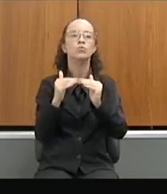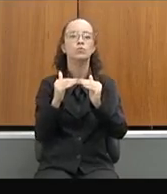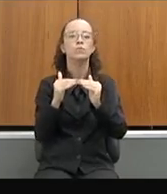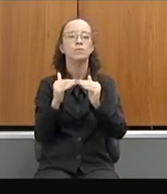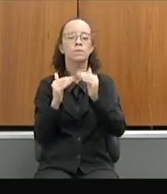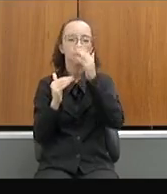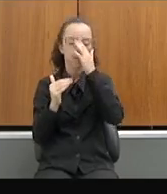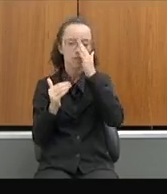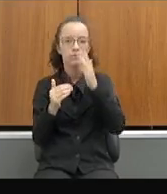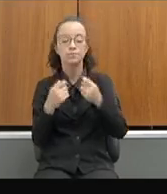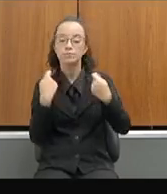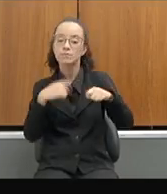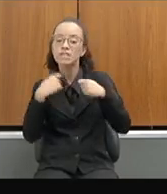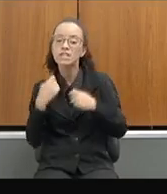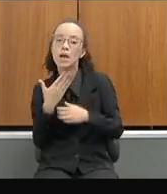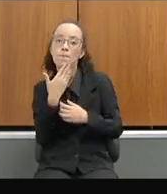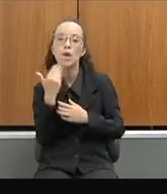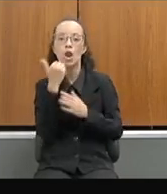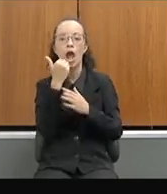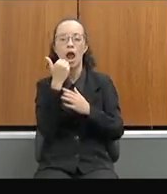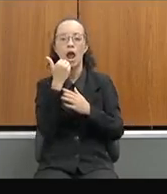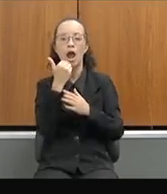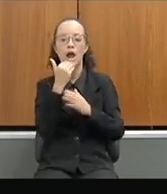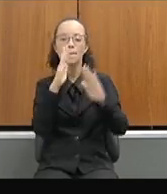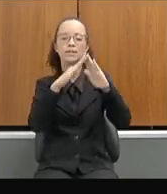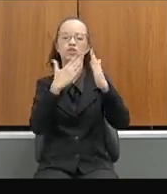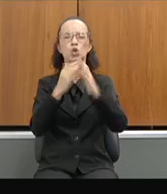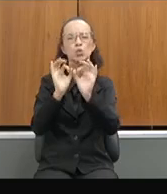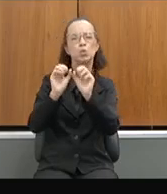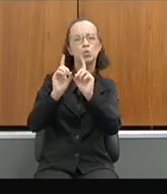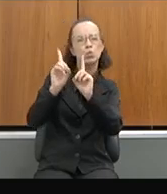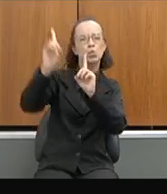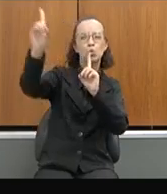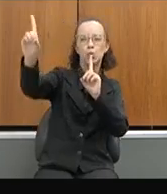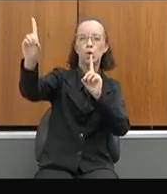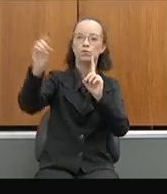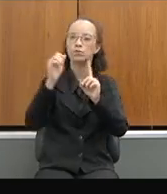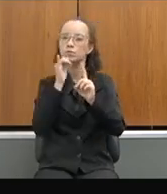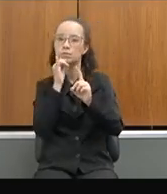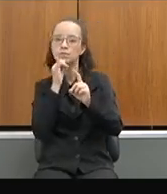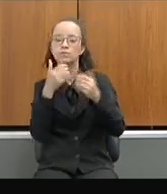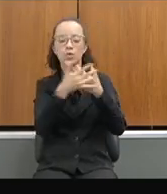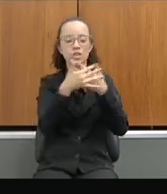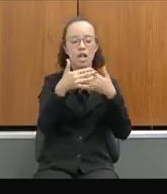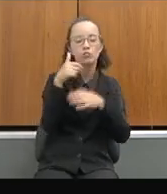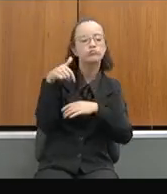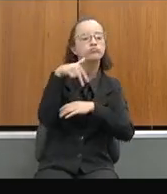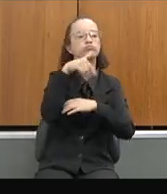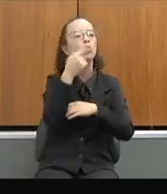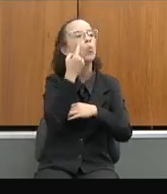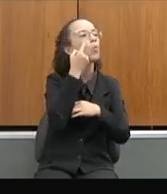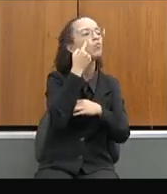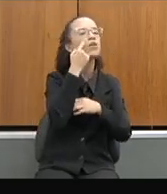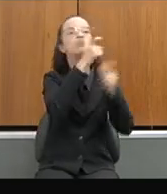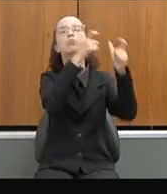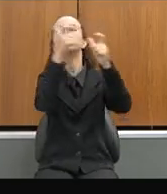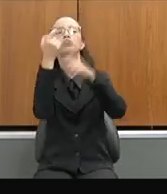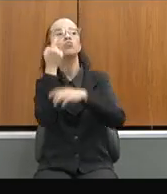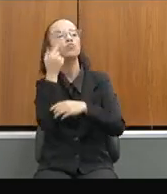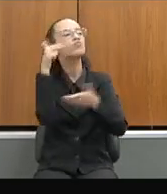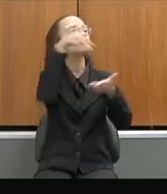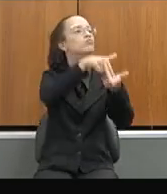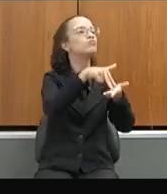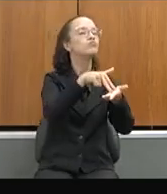criado condições melhores pelas escolas mais distantes dos grandes centros, que a gente anda, percorre território, a gente